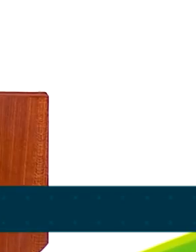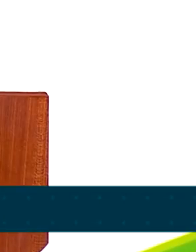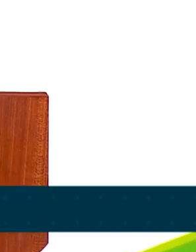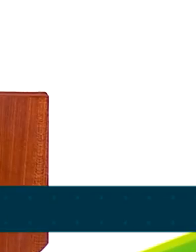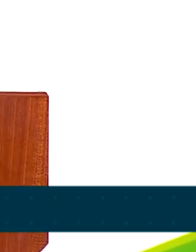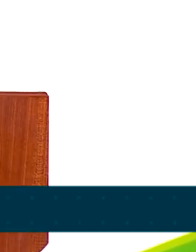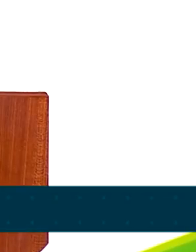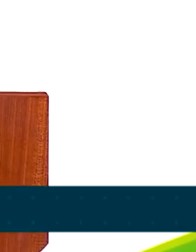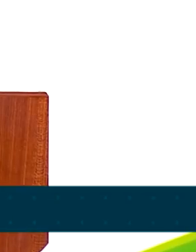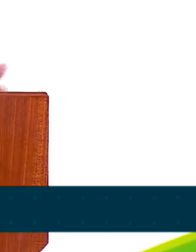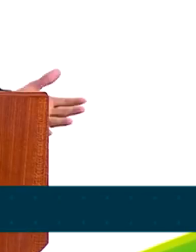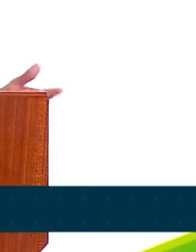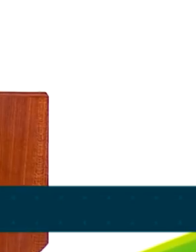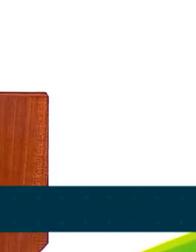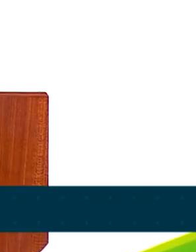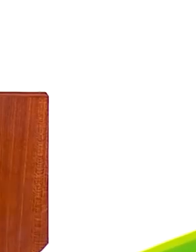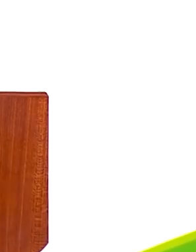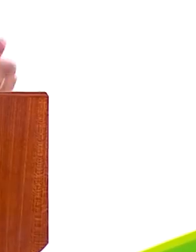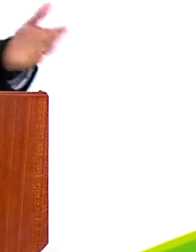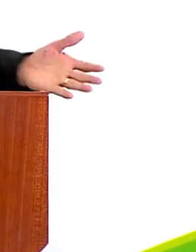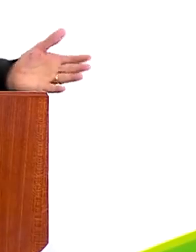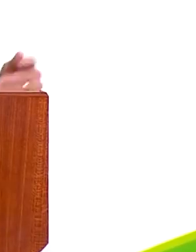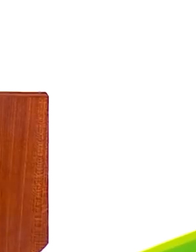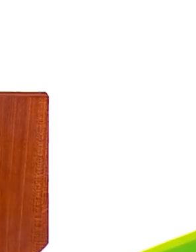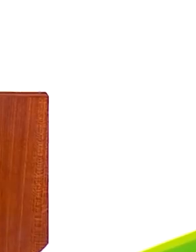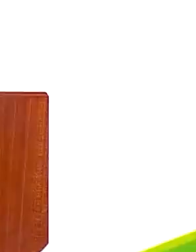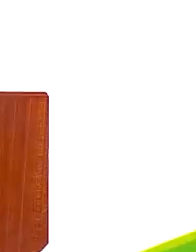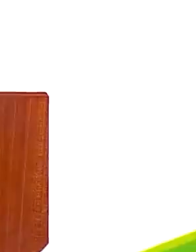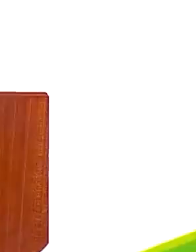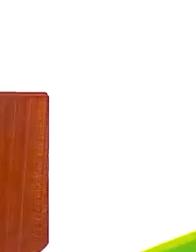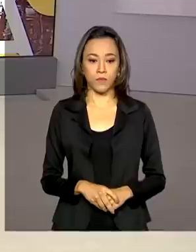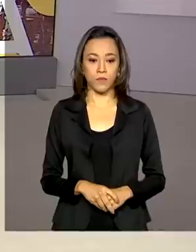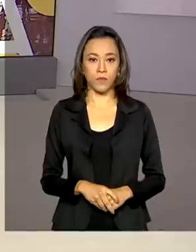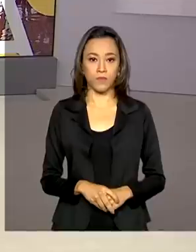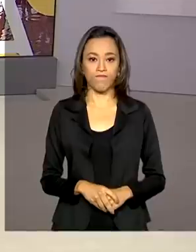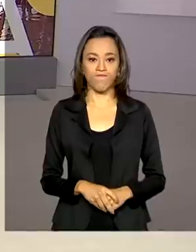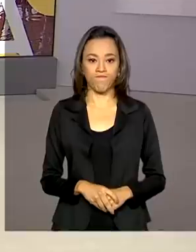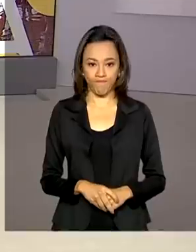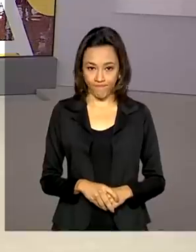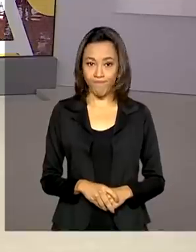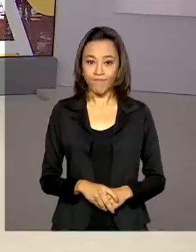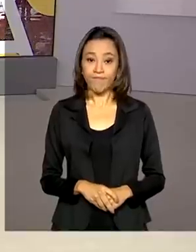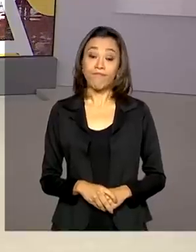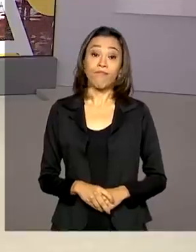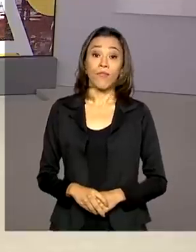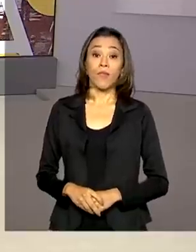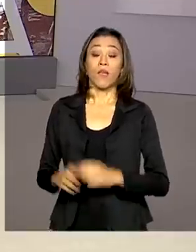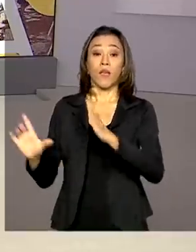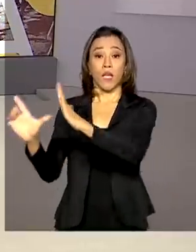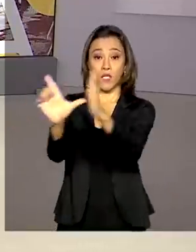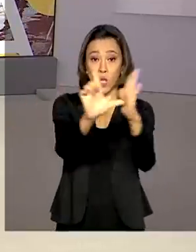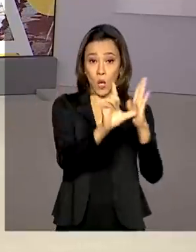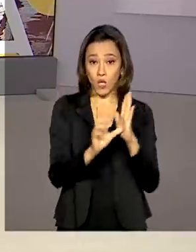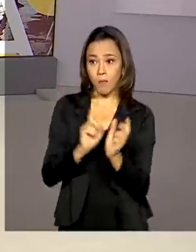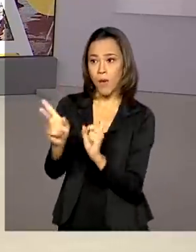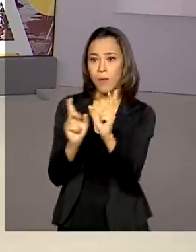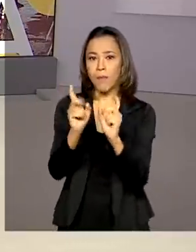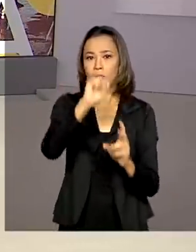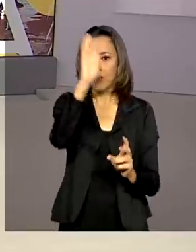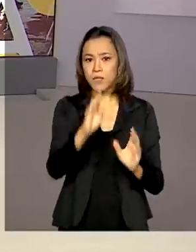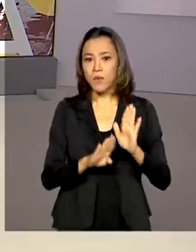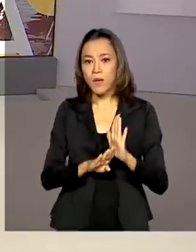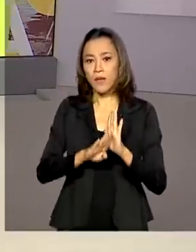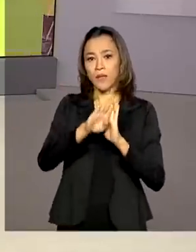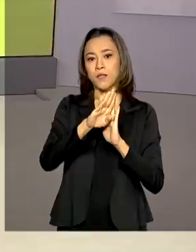vez de mim apenas, depende do parlamento, depende do governo estadual. E o comércio varejista do Brasil cresceu 0